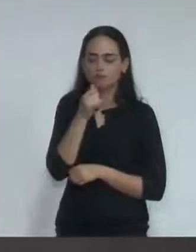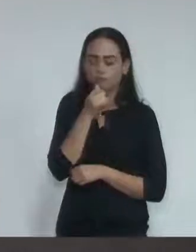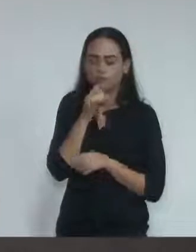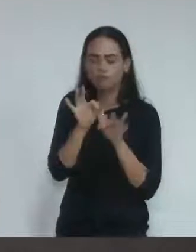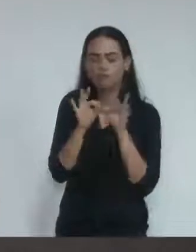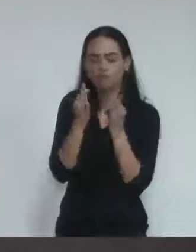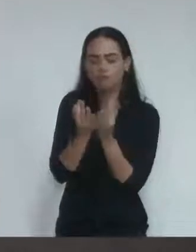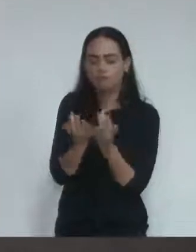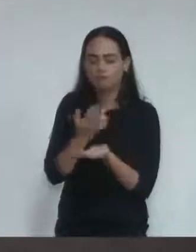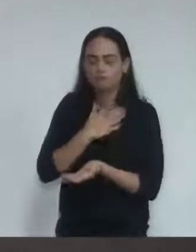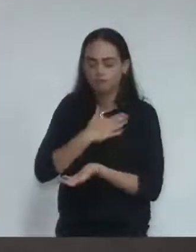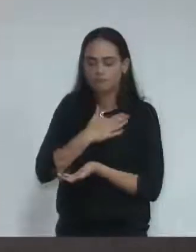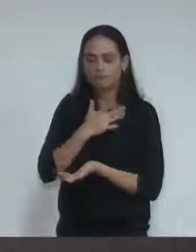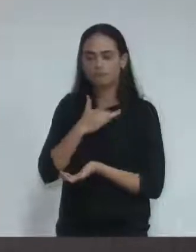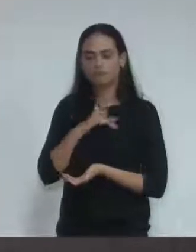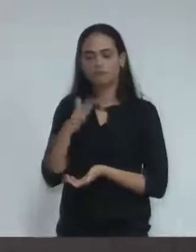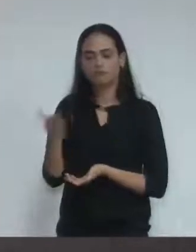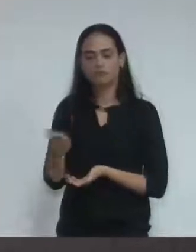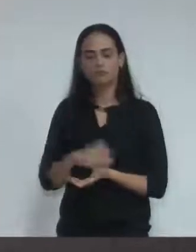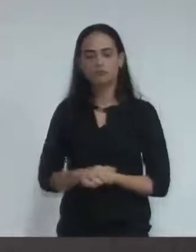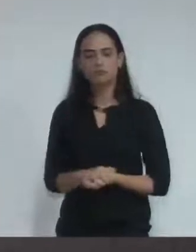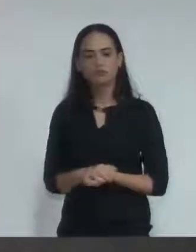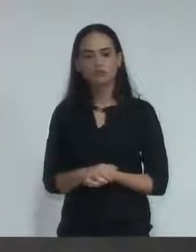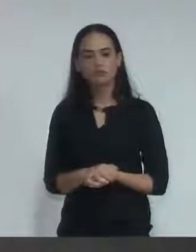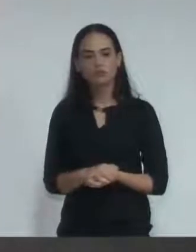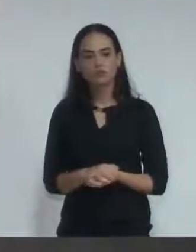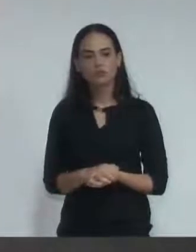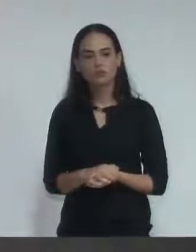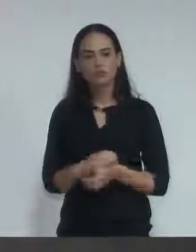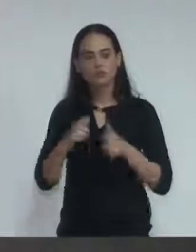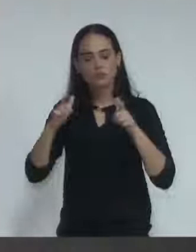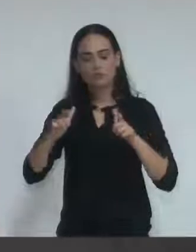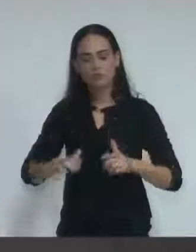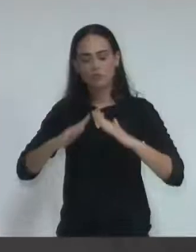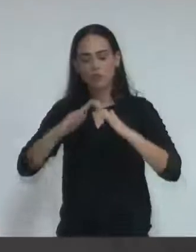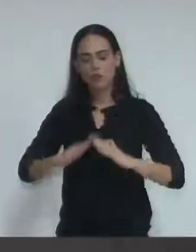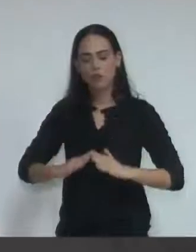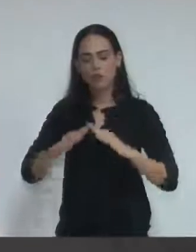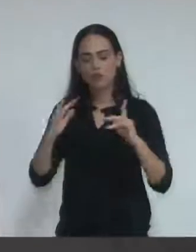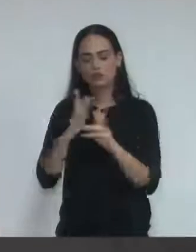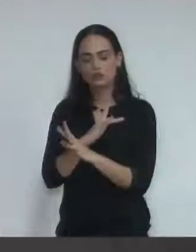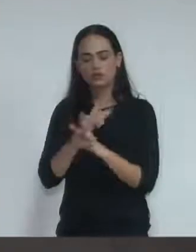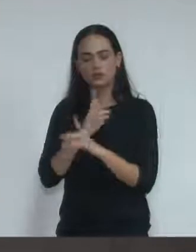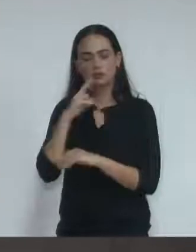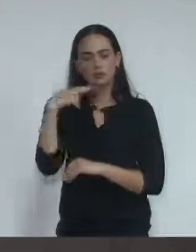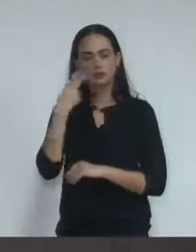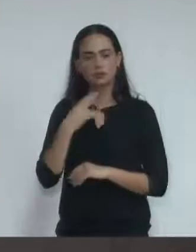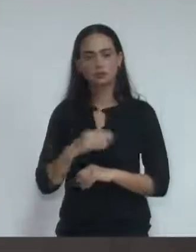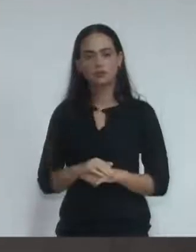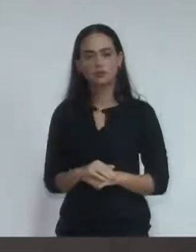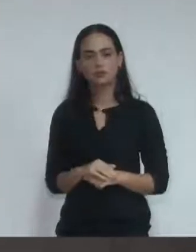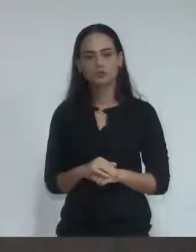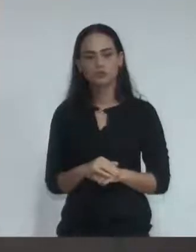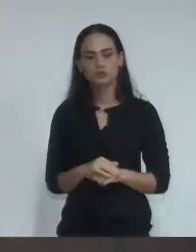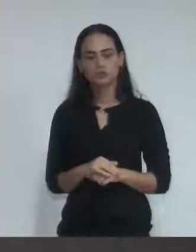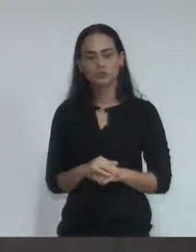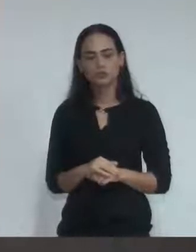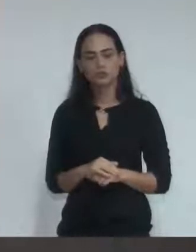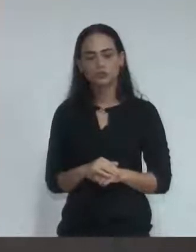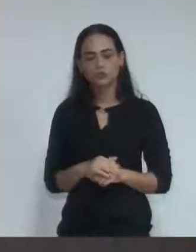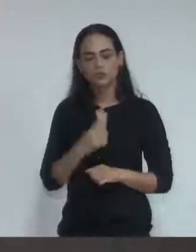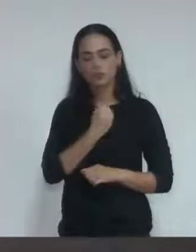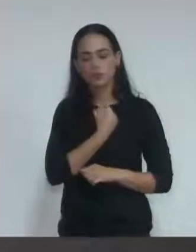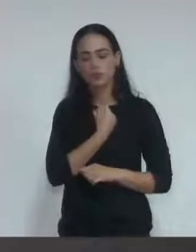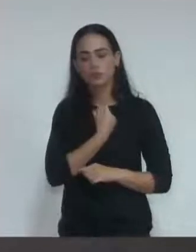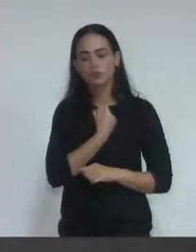enlutada, residente à rua do Cravo, número 154, Jardim Florido, em Vinheta, São Paulo. Encaminha-se a moção de pesar, número 85,